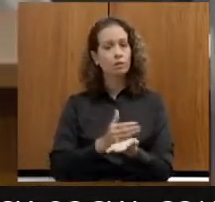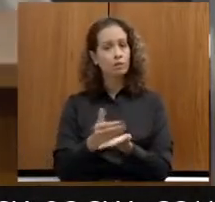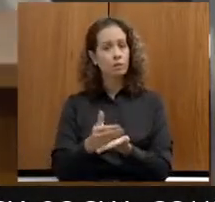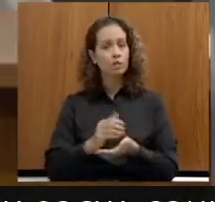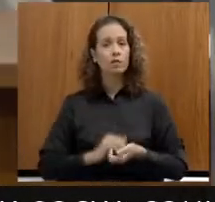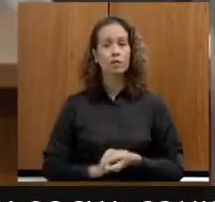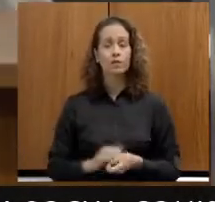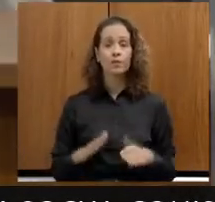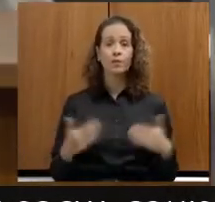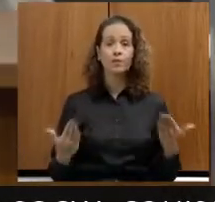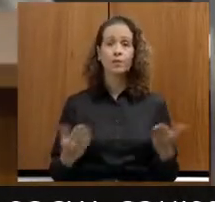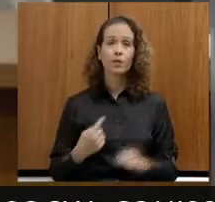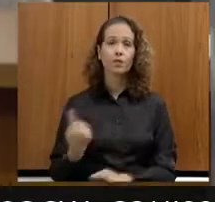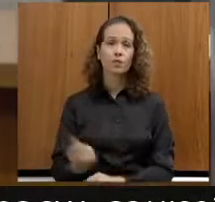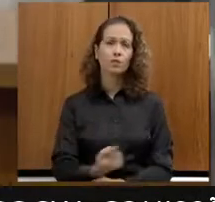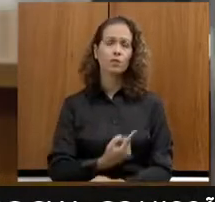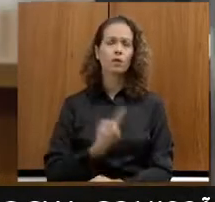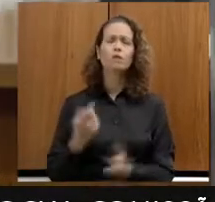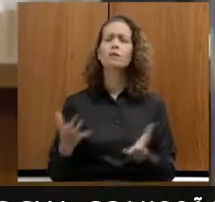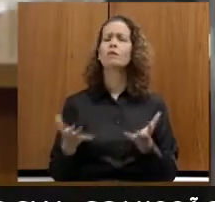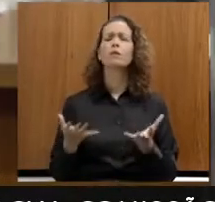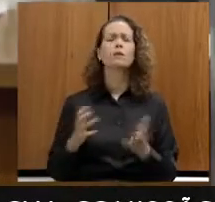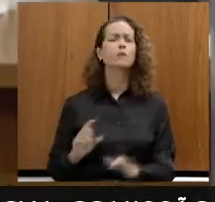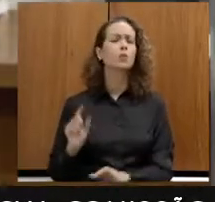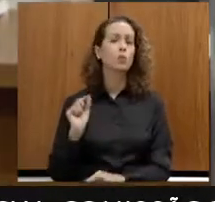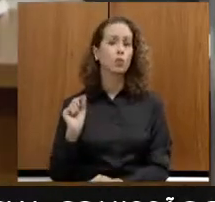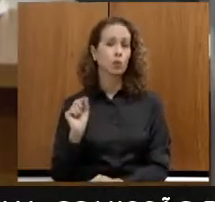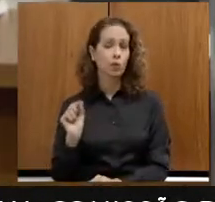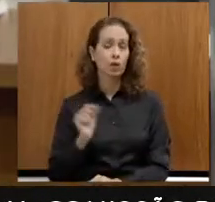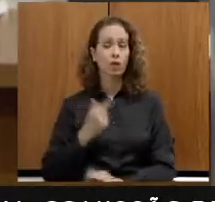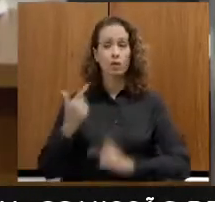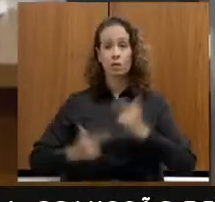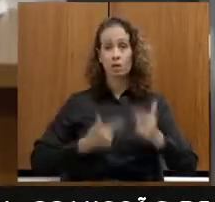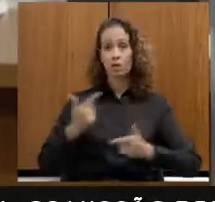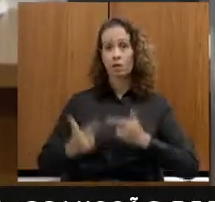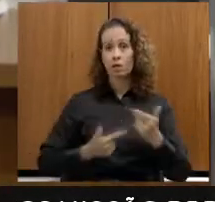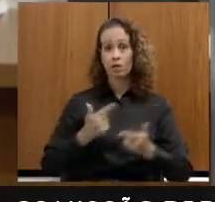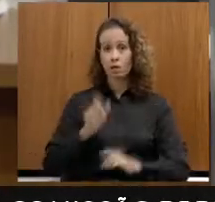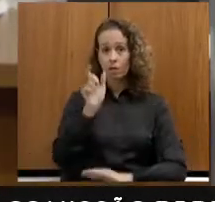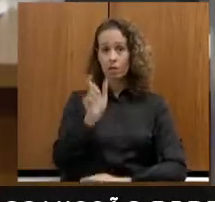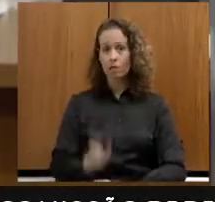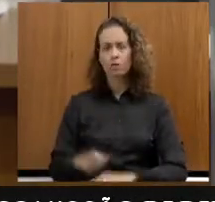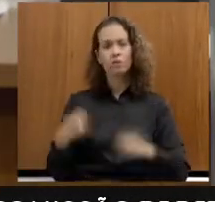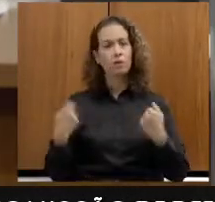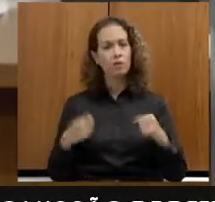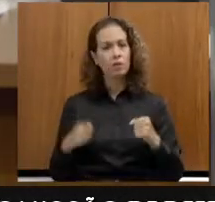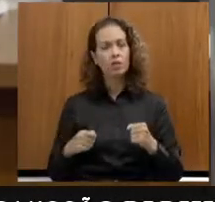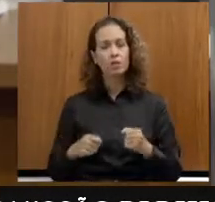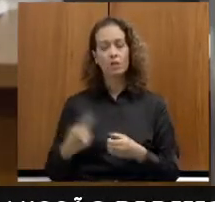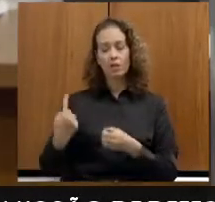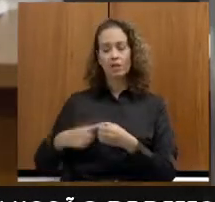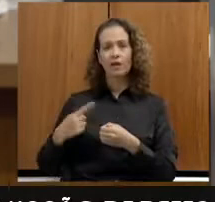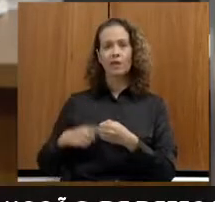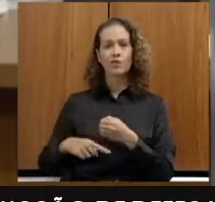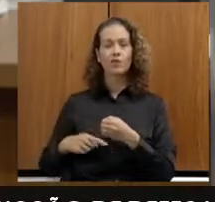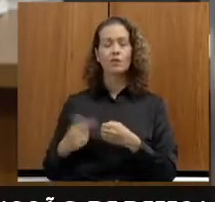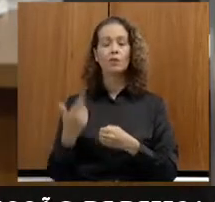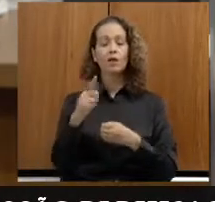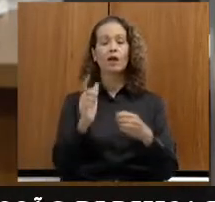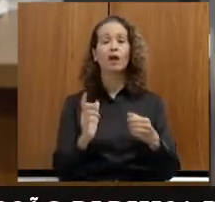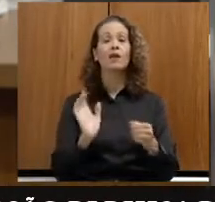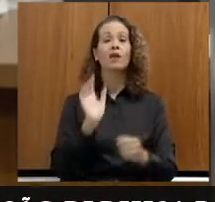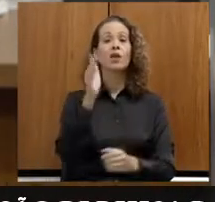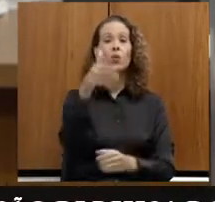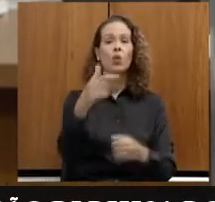Então, estamos... O que nós queremos com isso? O trabalhador não precisa sair da sua cidade para ir a uma unidade do CIM em uma